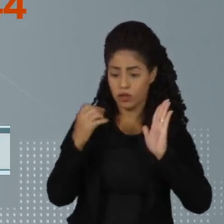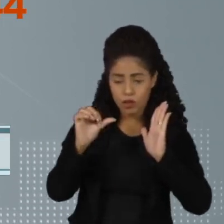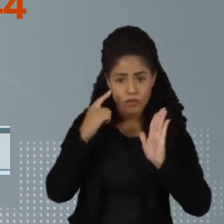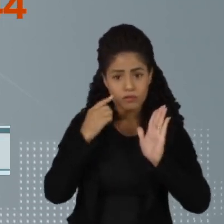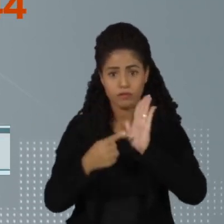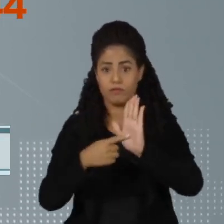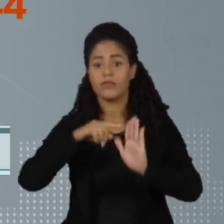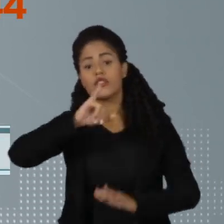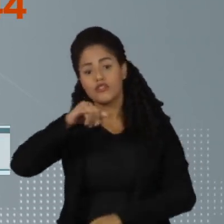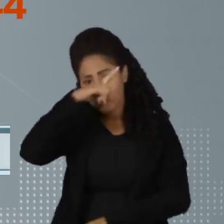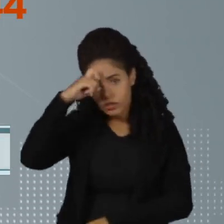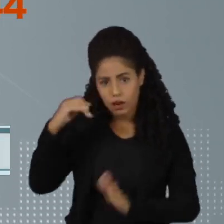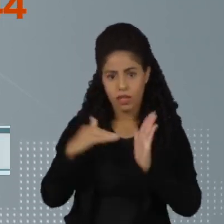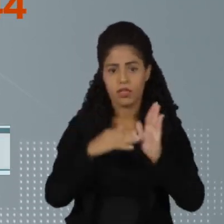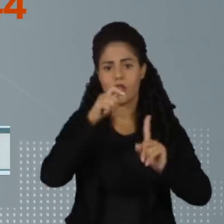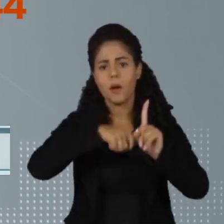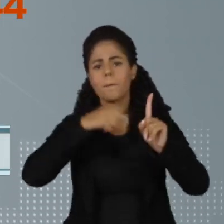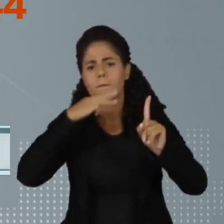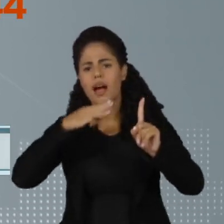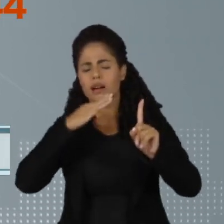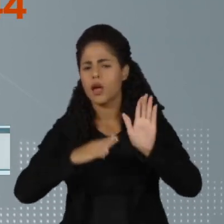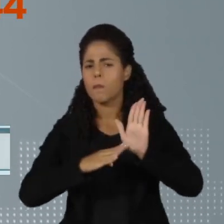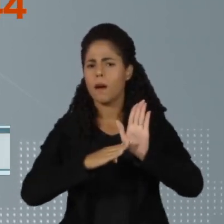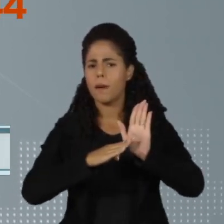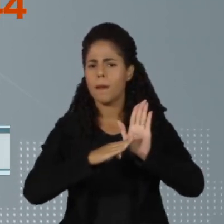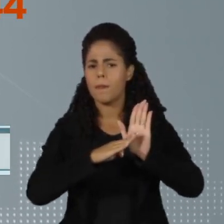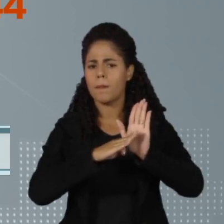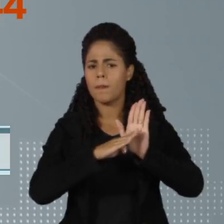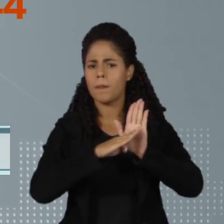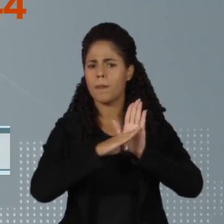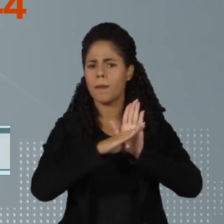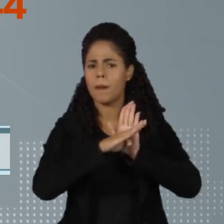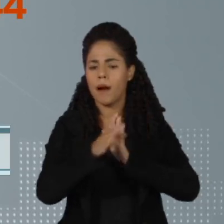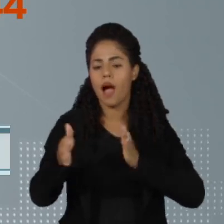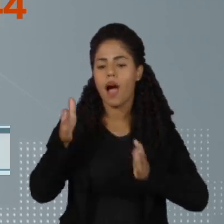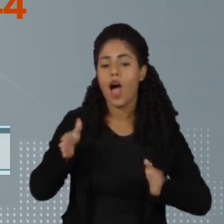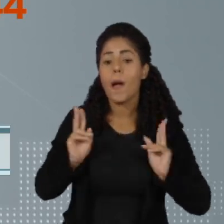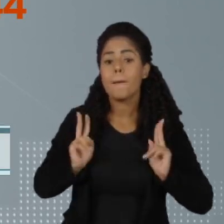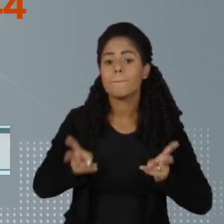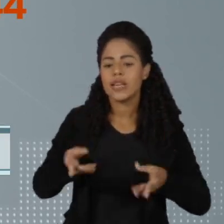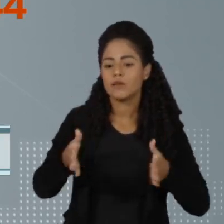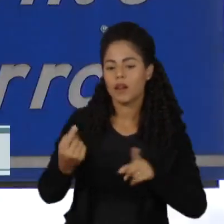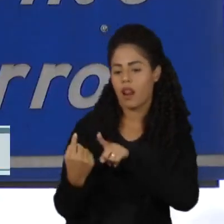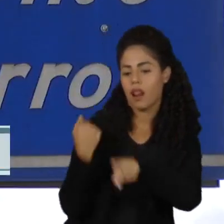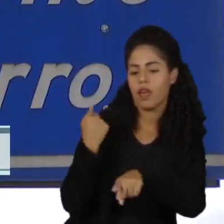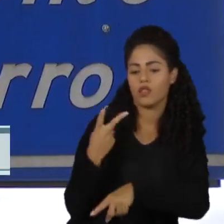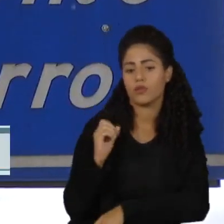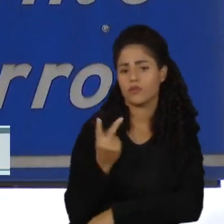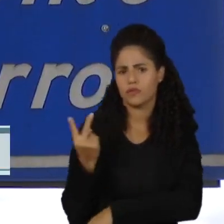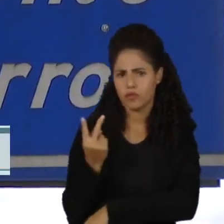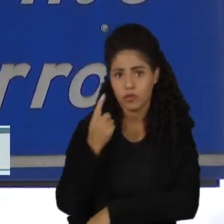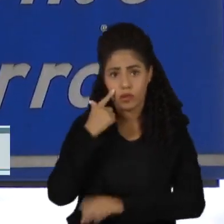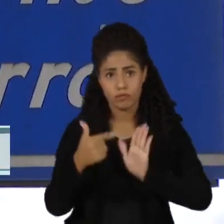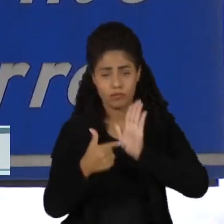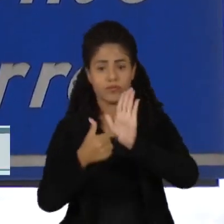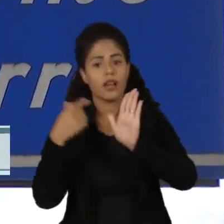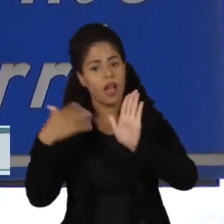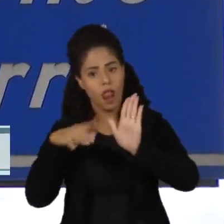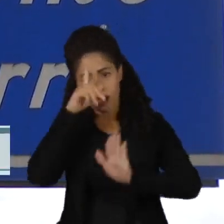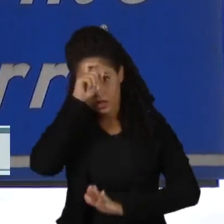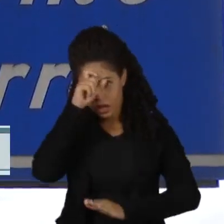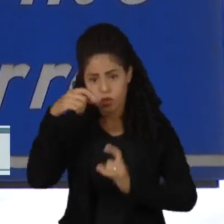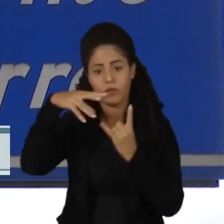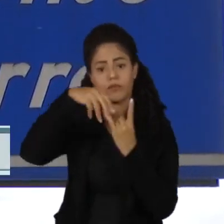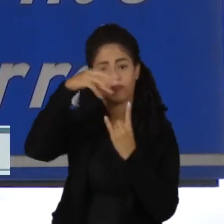de janeiro a março. Número um pouco acima dos registros do mesmo período de 2022. O InfoGripe, iniciativa da